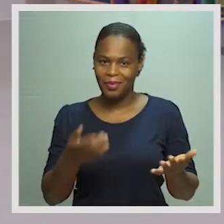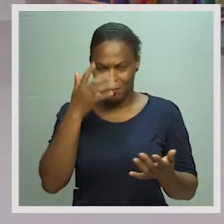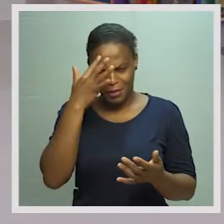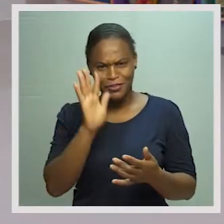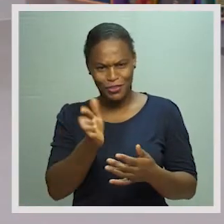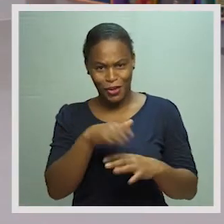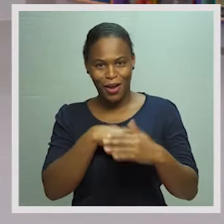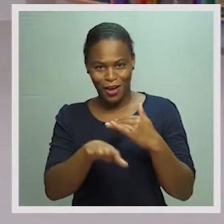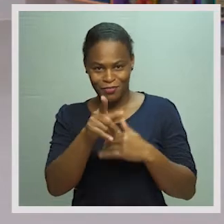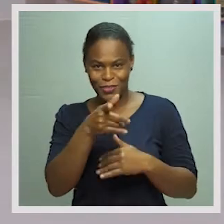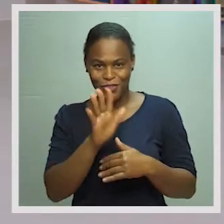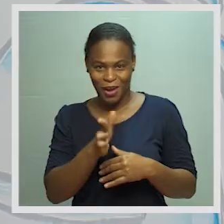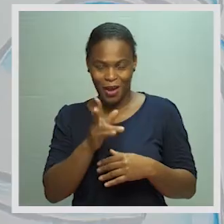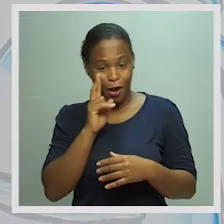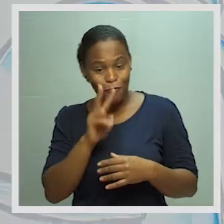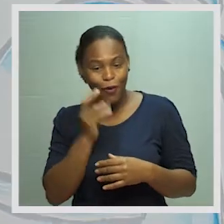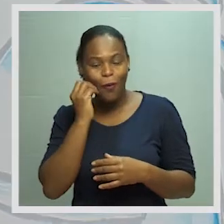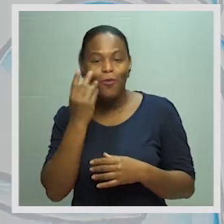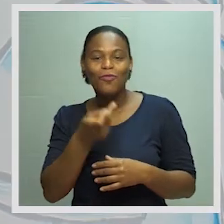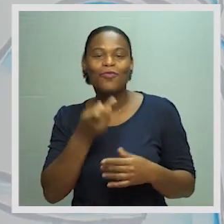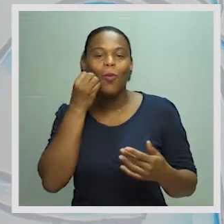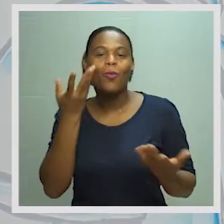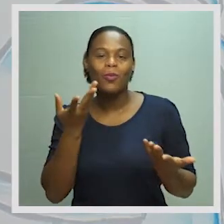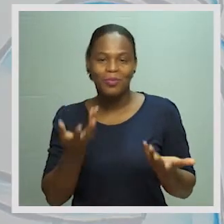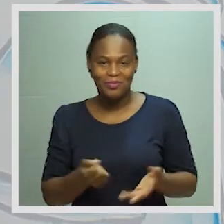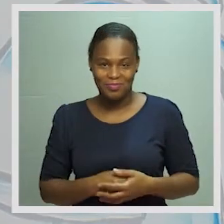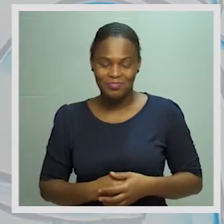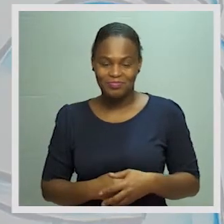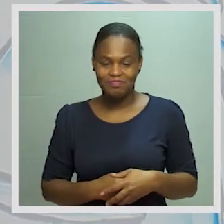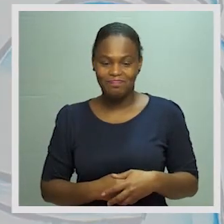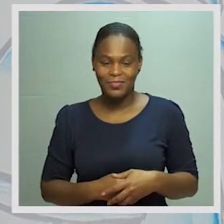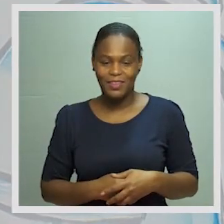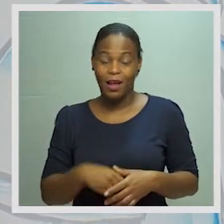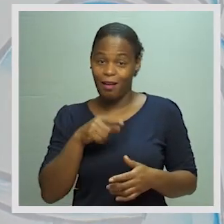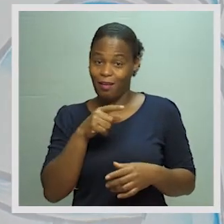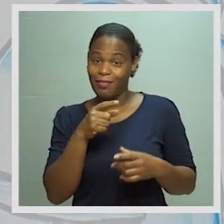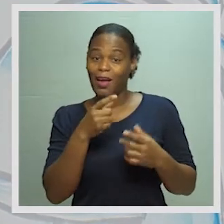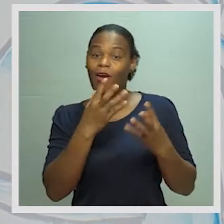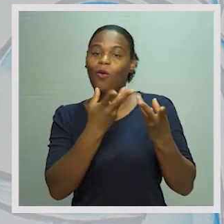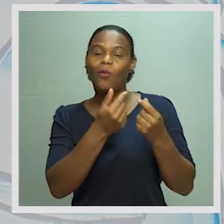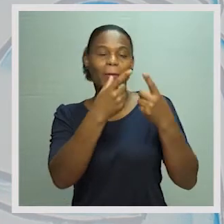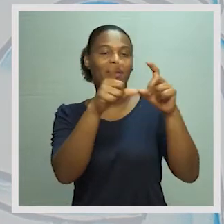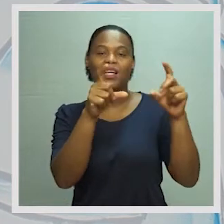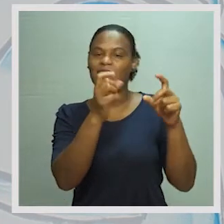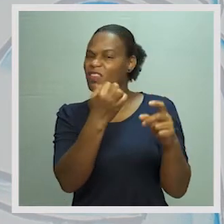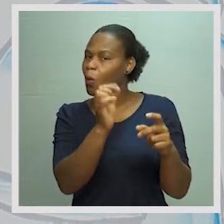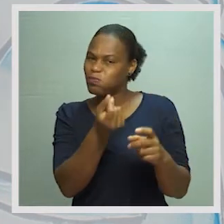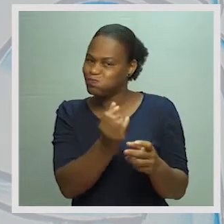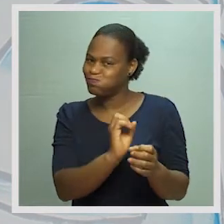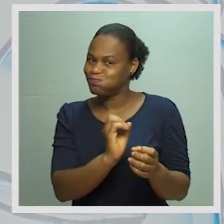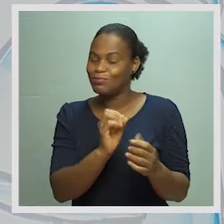Acho que vocês já fizeram. Vamos lá ver como é que fica, então. Conta de empresas não